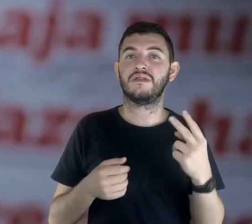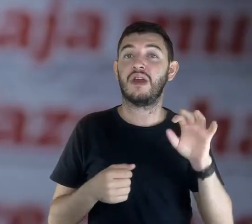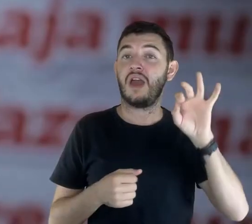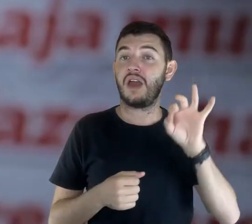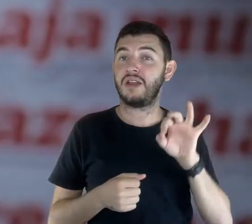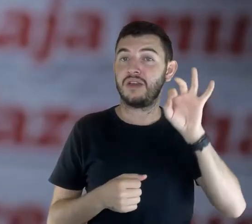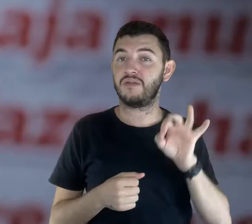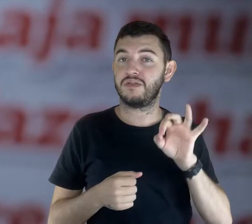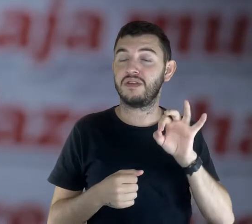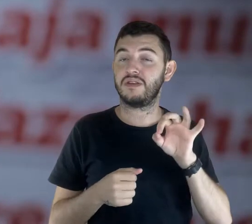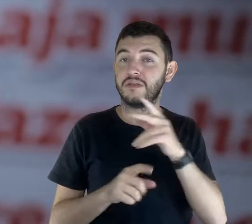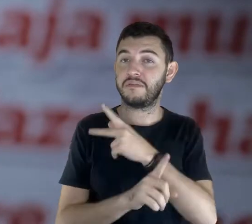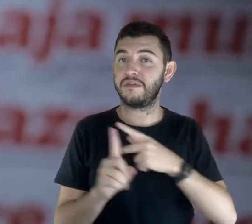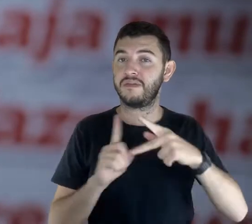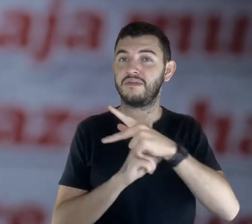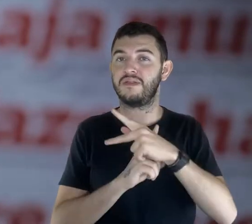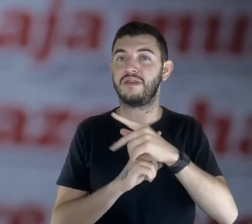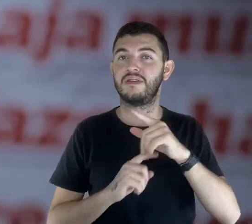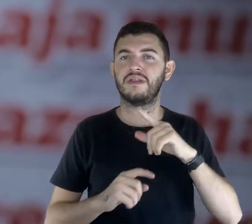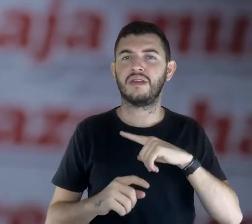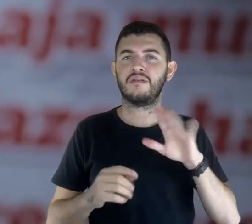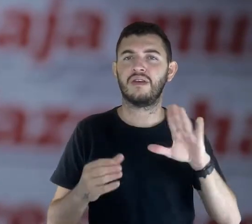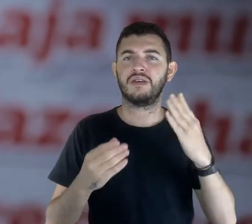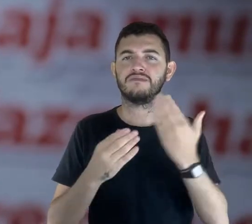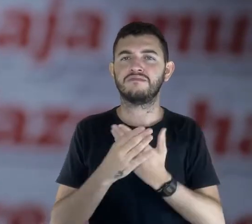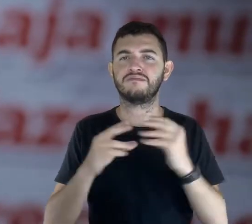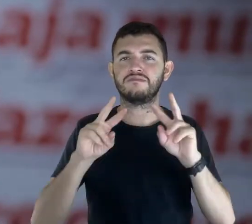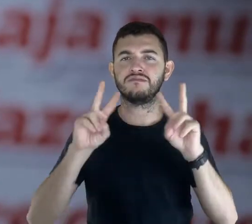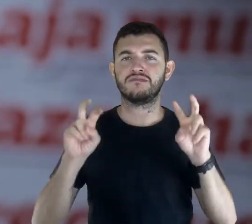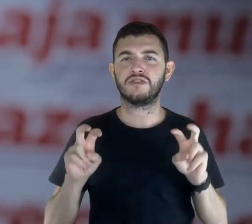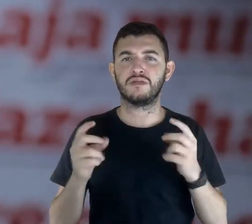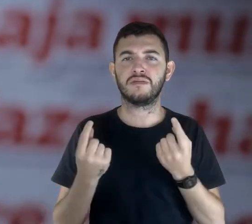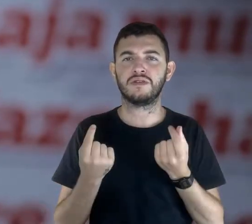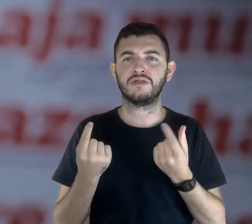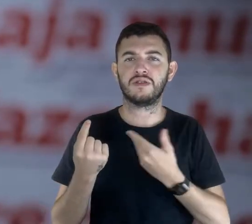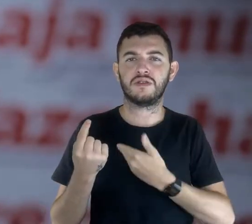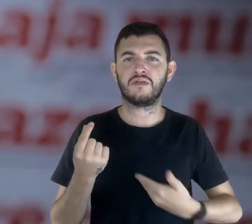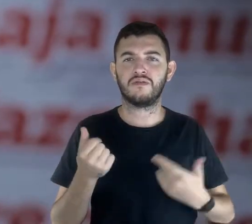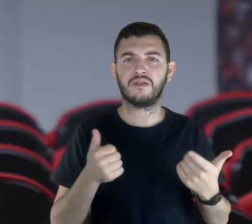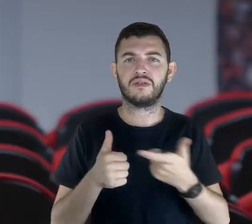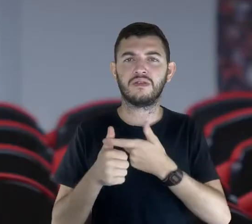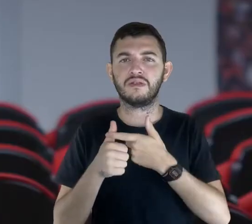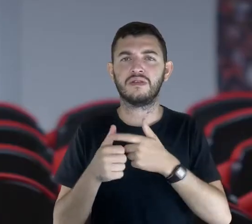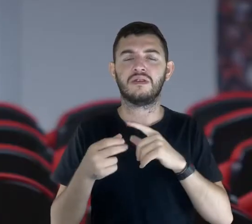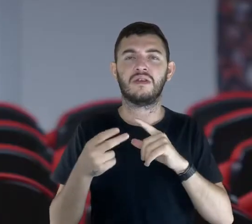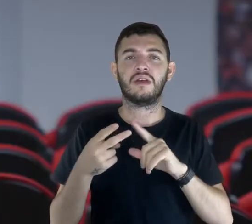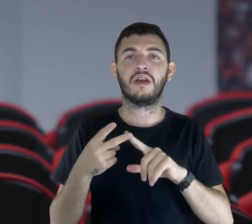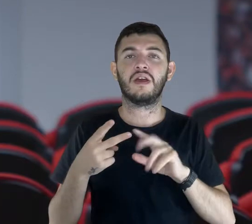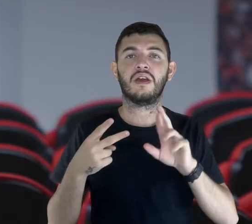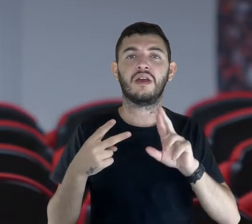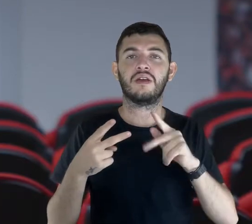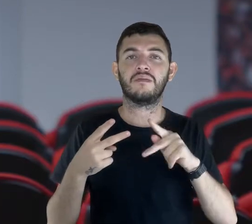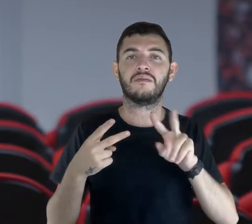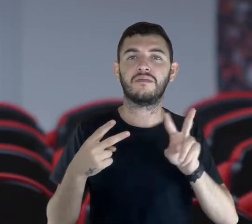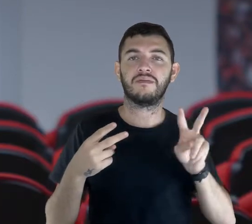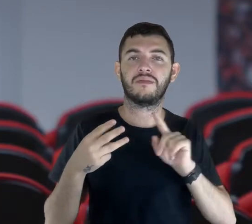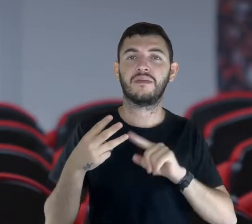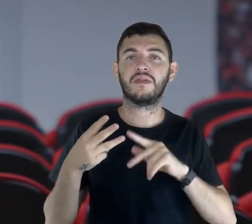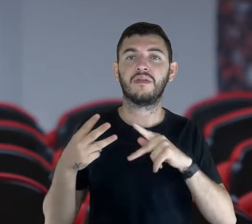Sim, nós tivemos várias ações de precatórios, de RPV, de PODGIS para